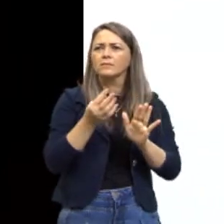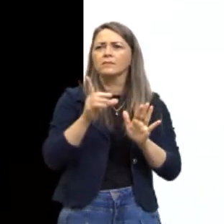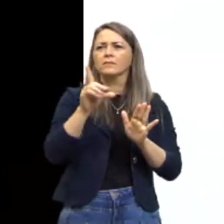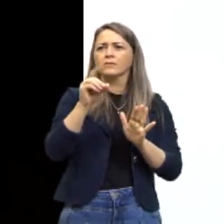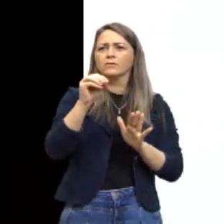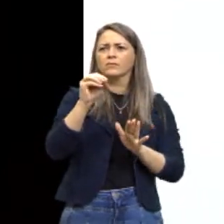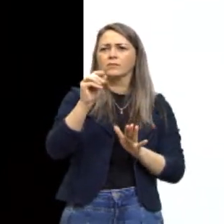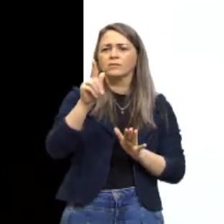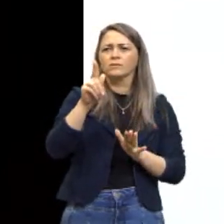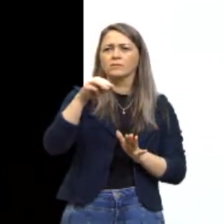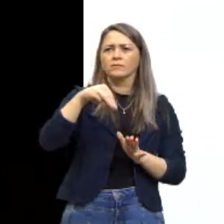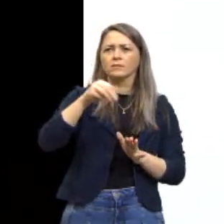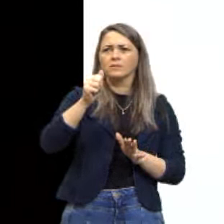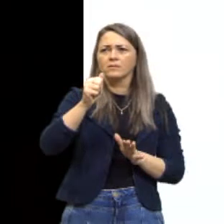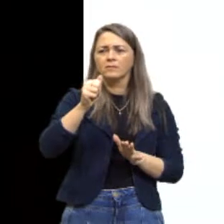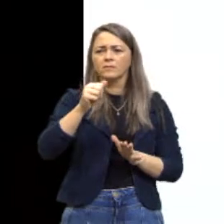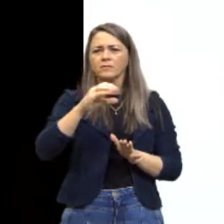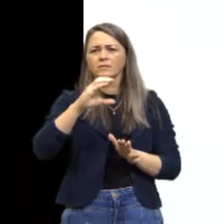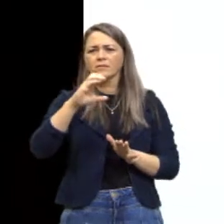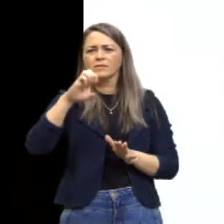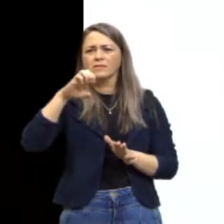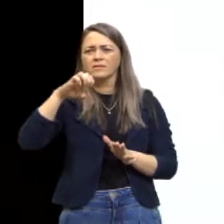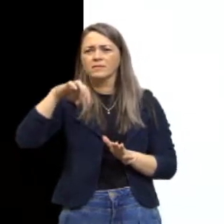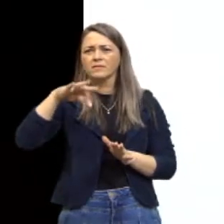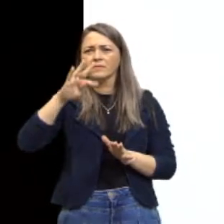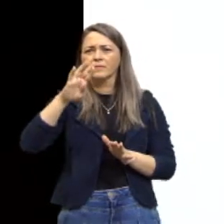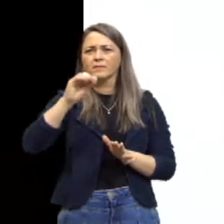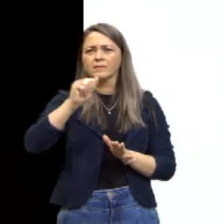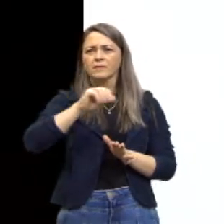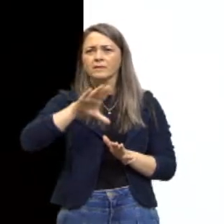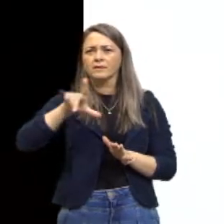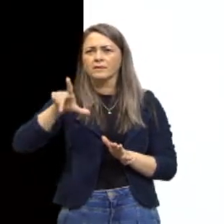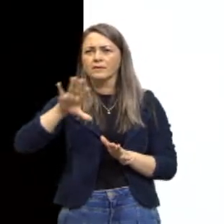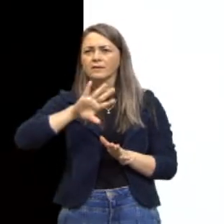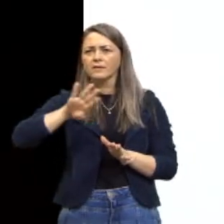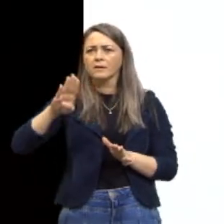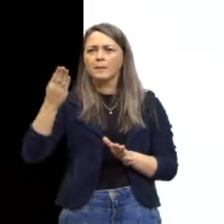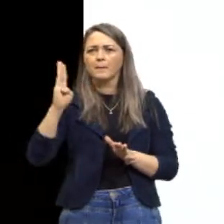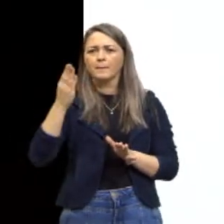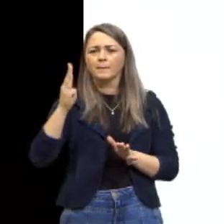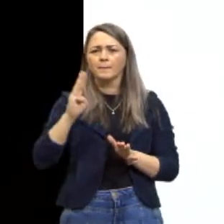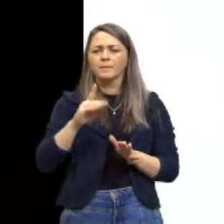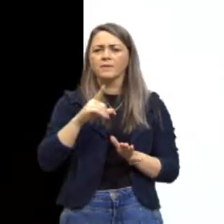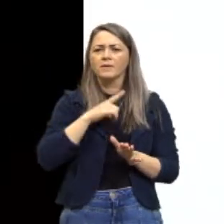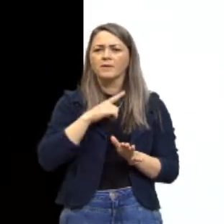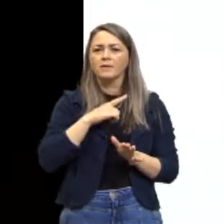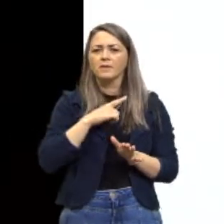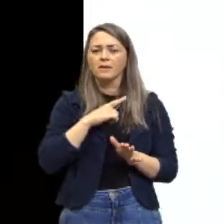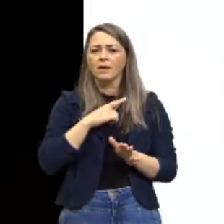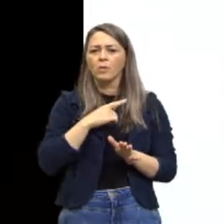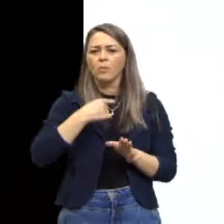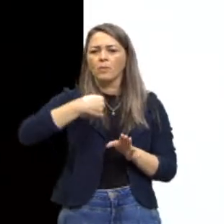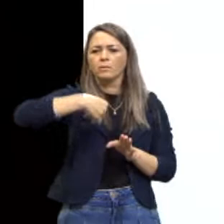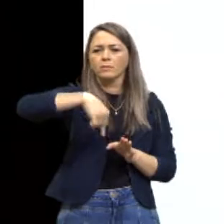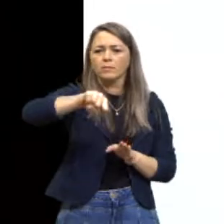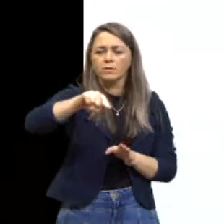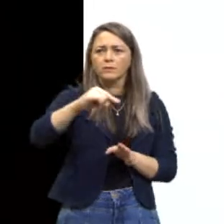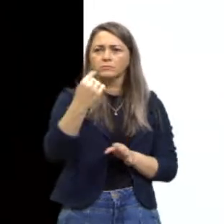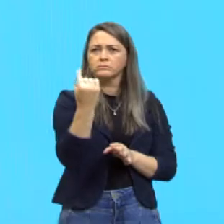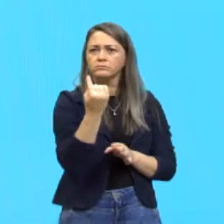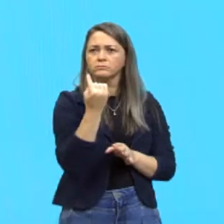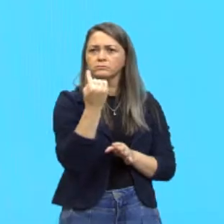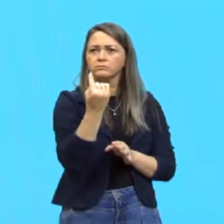da biologia. que diz esse termo? Diz que, então, existe uma via de mão única, que é essa